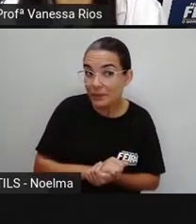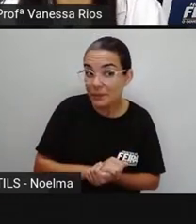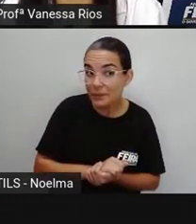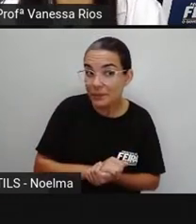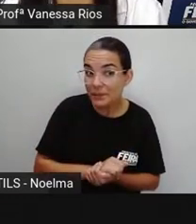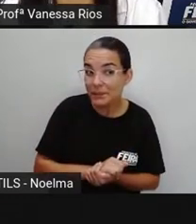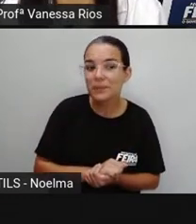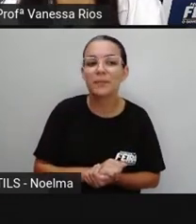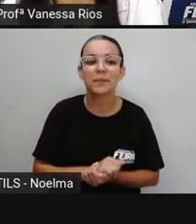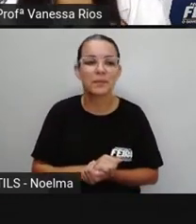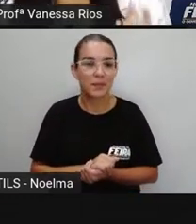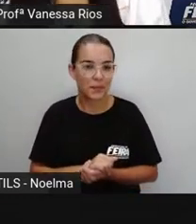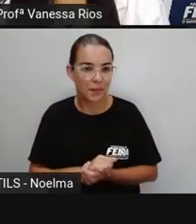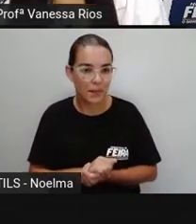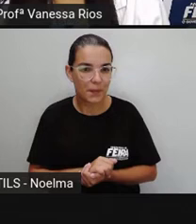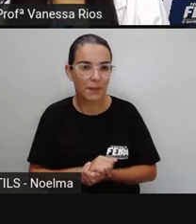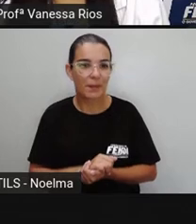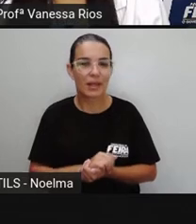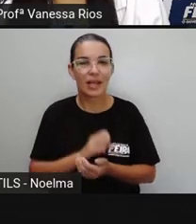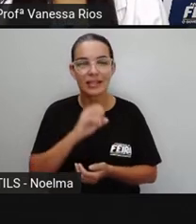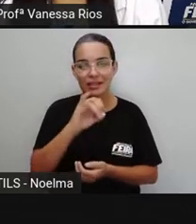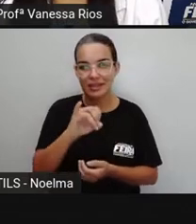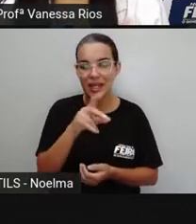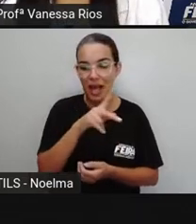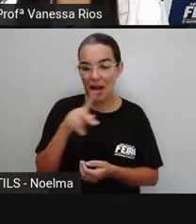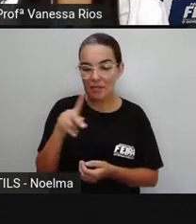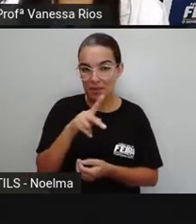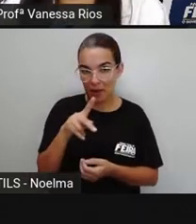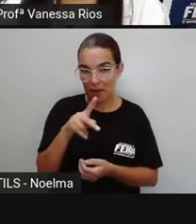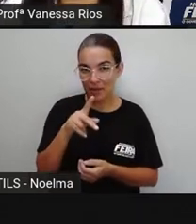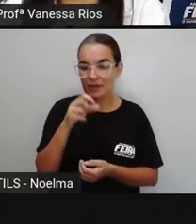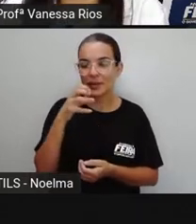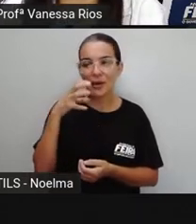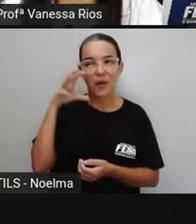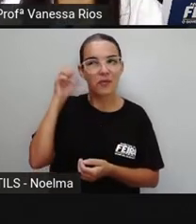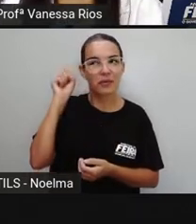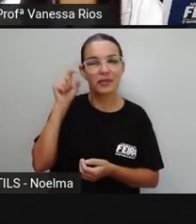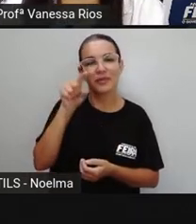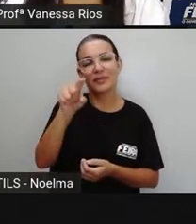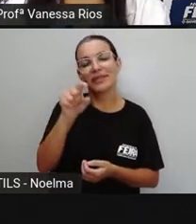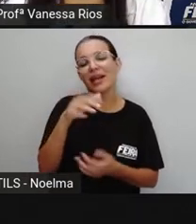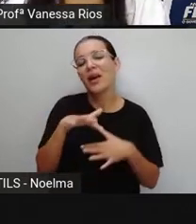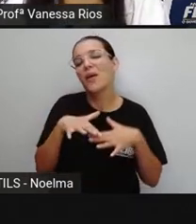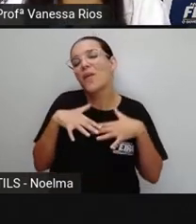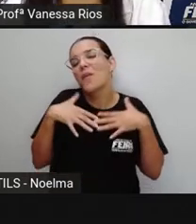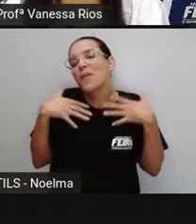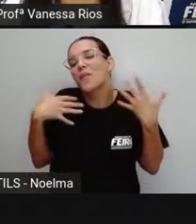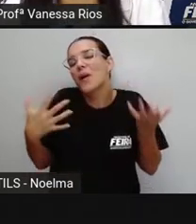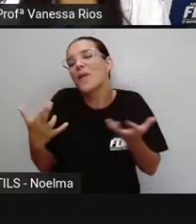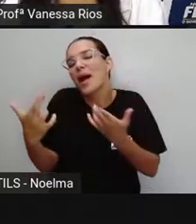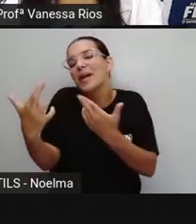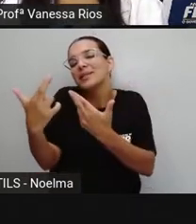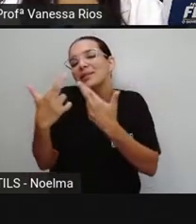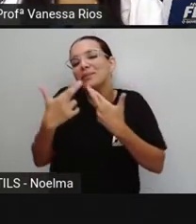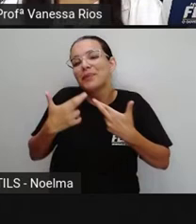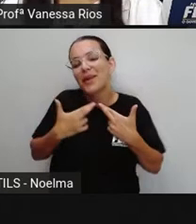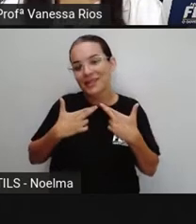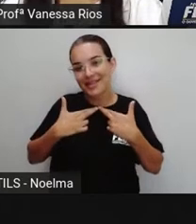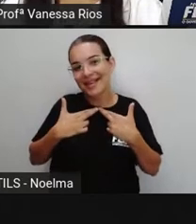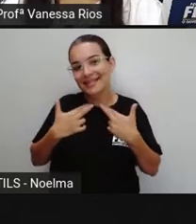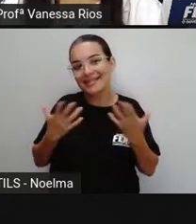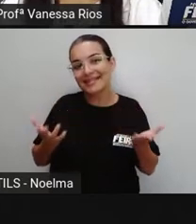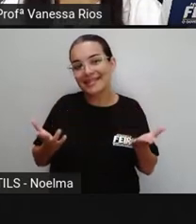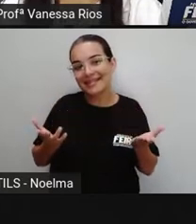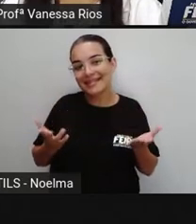Olhem só, se a Pro fizesse essa pergunta e pudesse ouvir sua voz, qual seria aí a resposta que você me